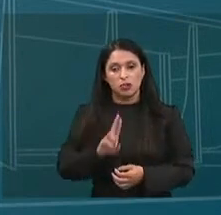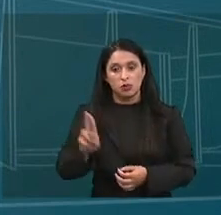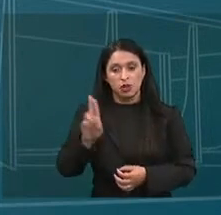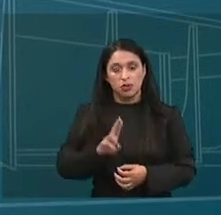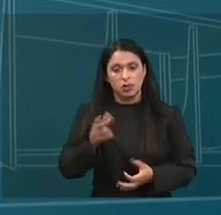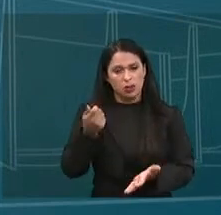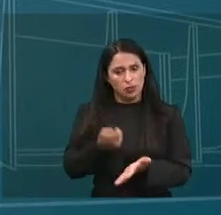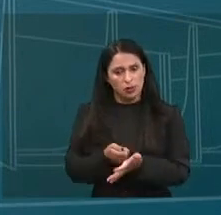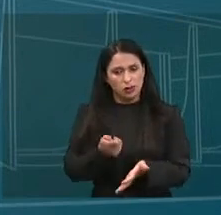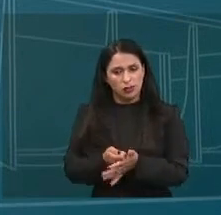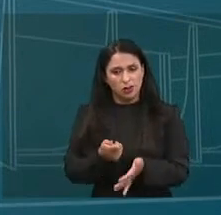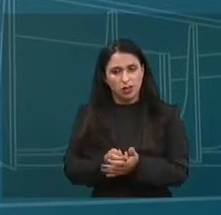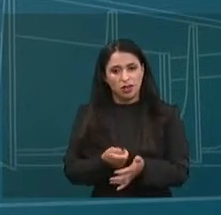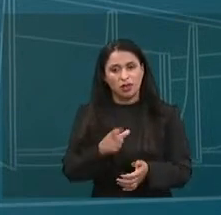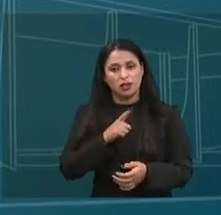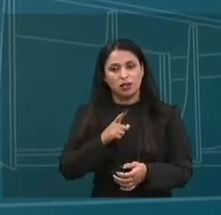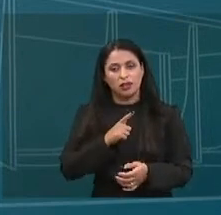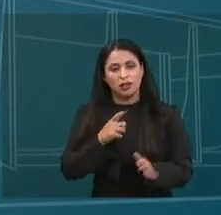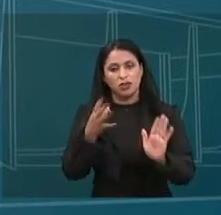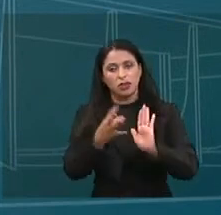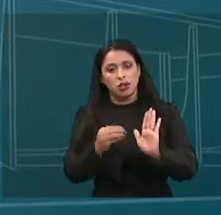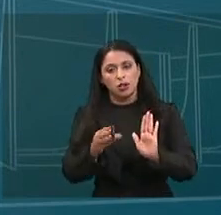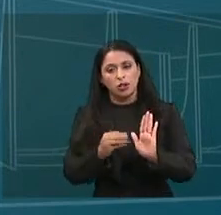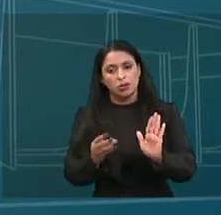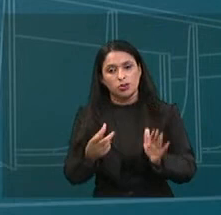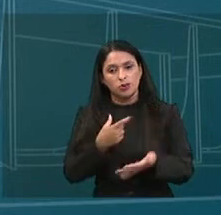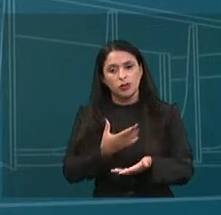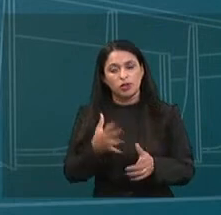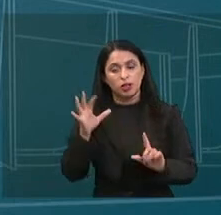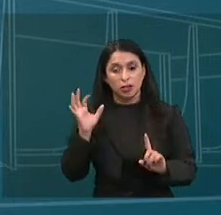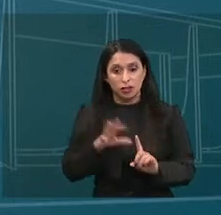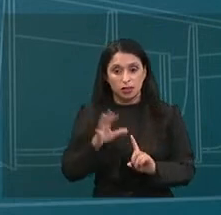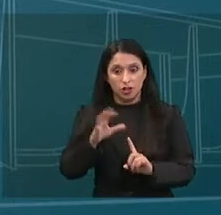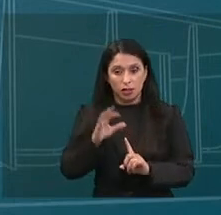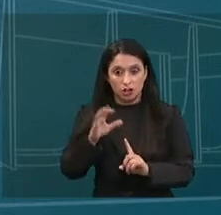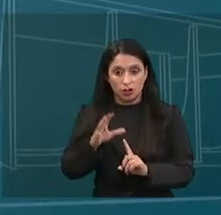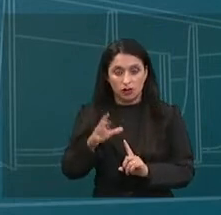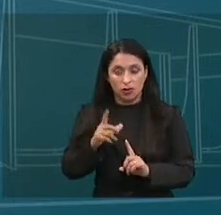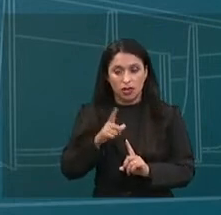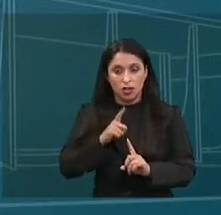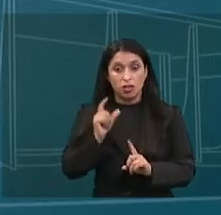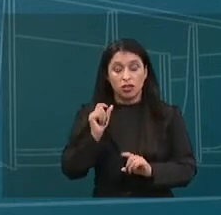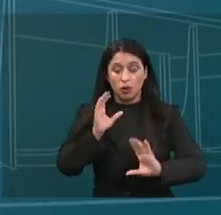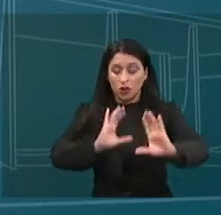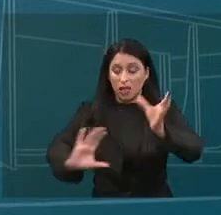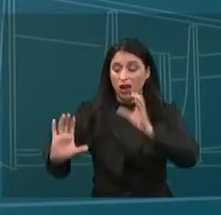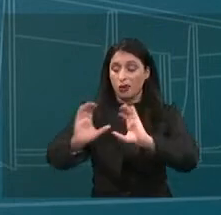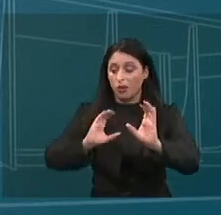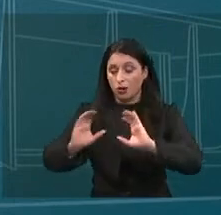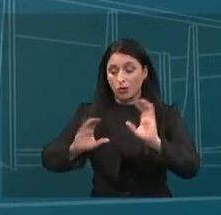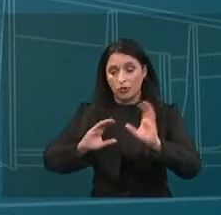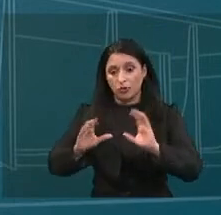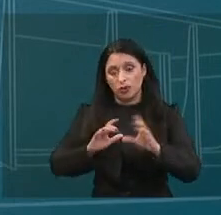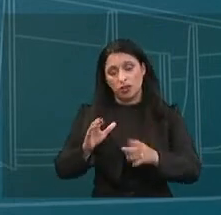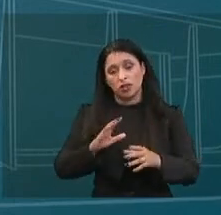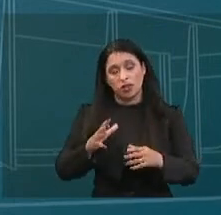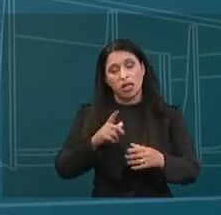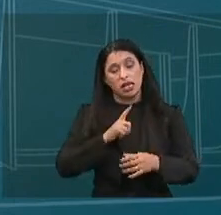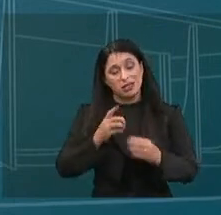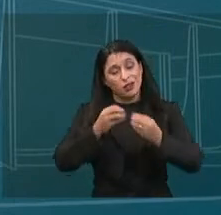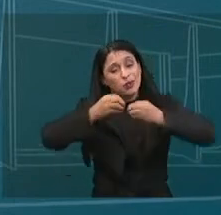obrigações um rentável modelo de negócios que já influencia decisivamente o fluxo comunicativo e pode causar danos